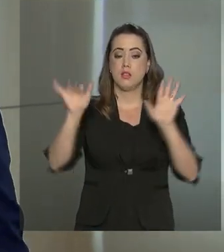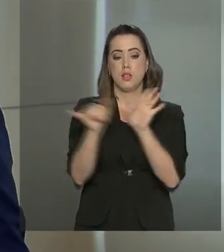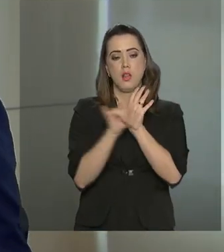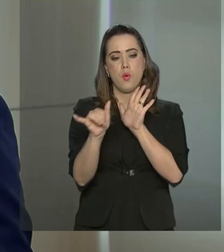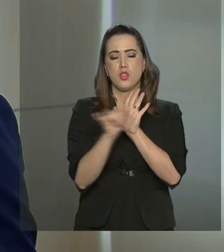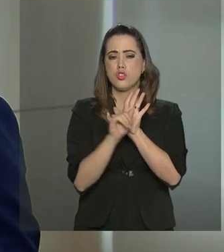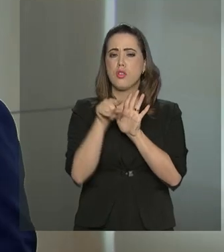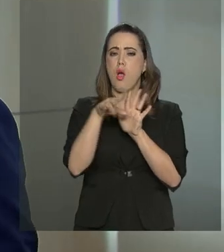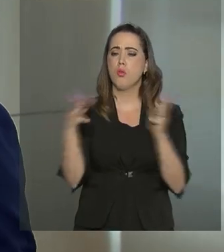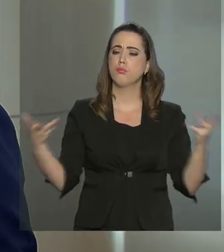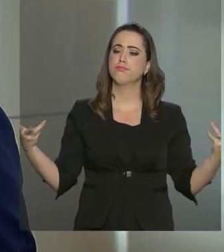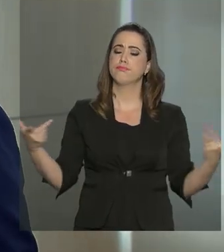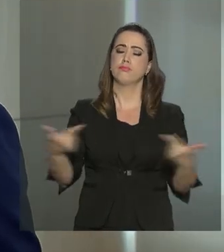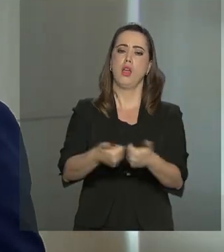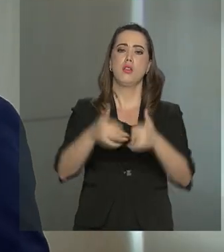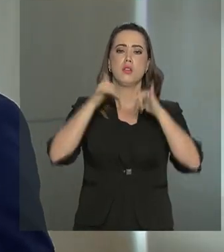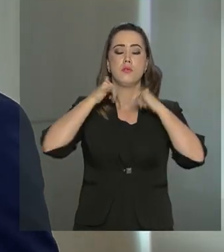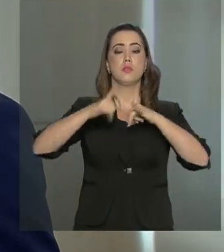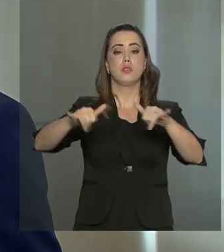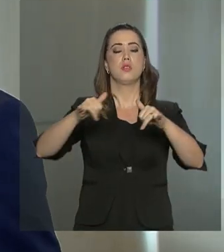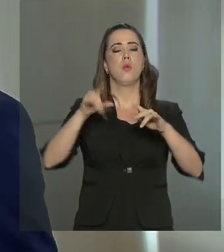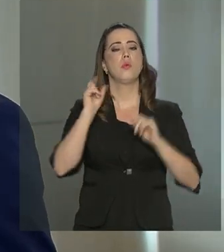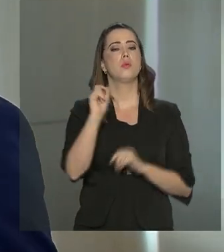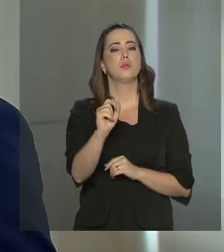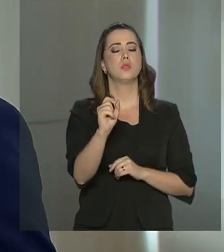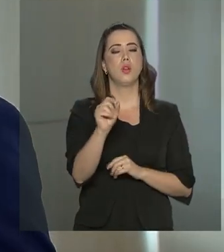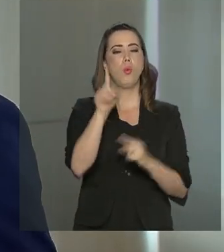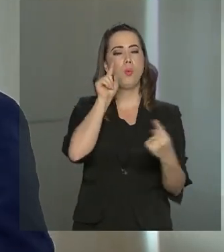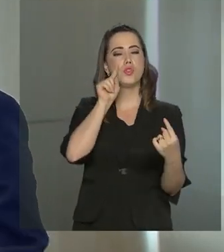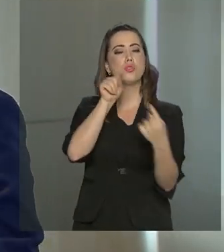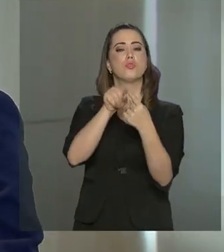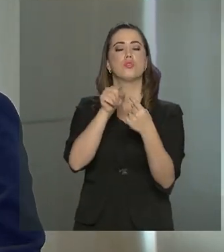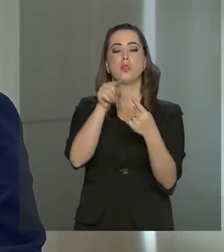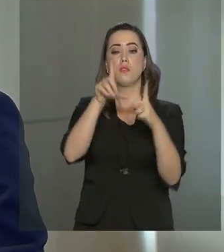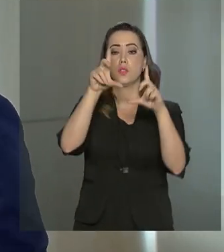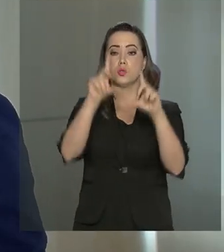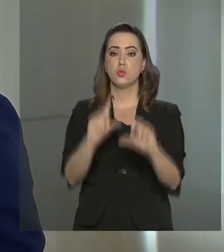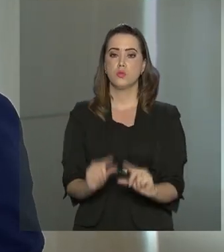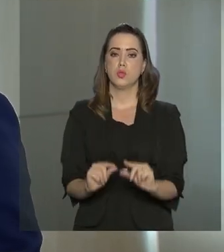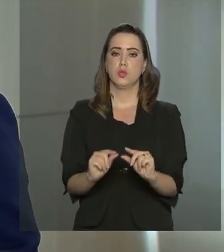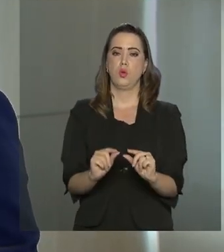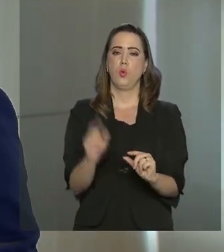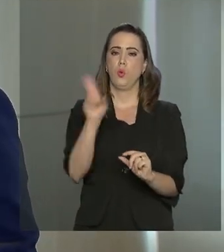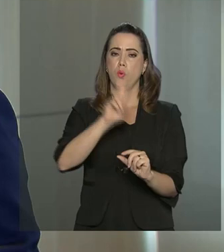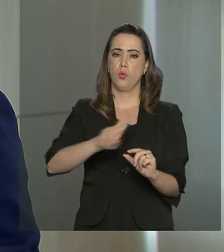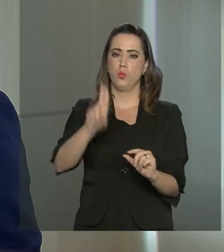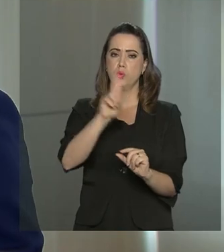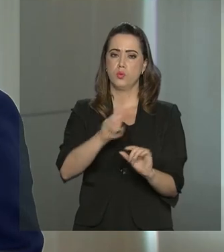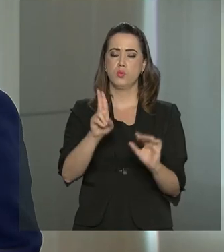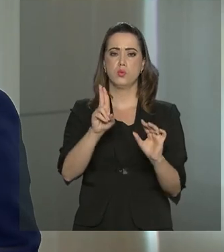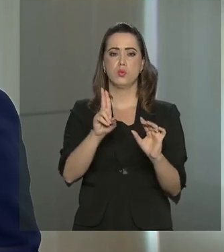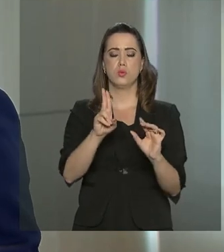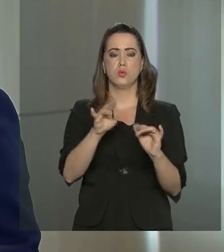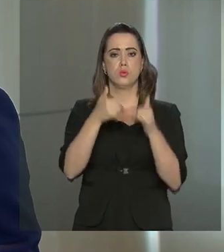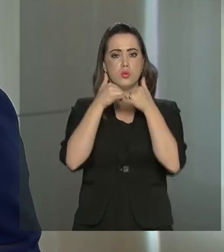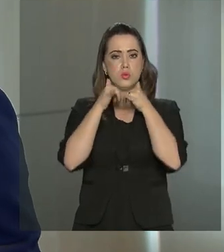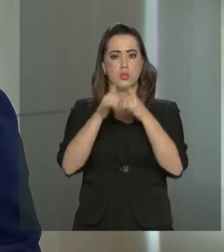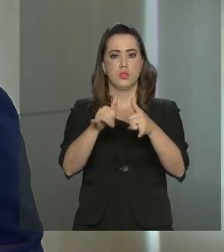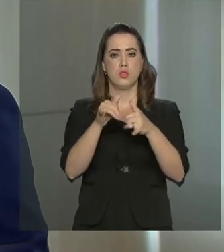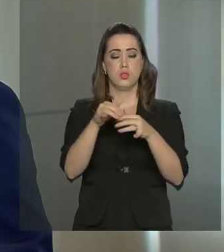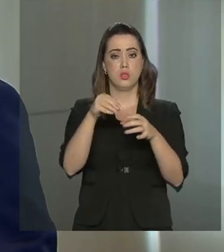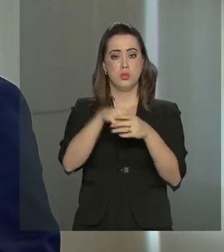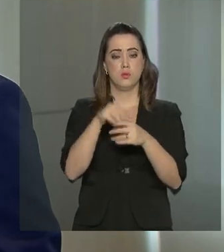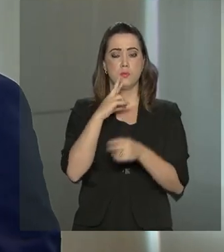leilão de eficiência energética. Esse leilão visará reduzir o consumo de energia elétrica no estado de